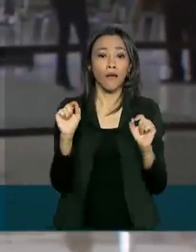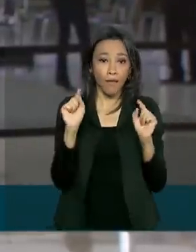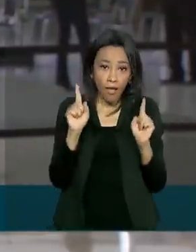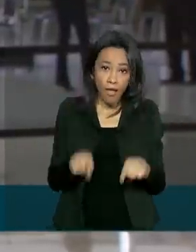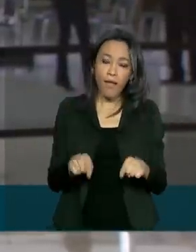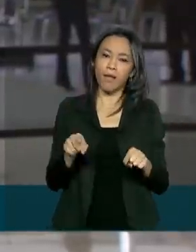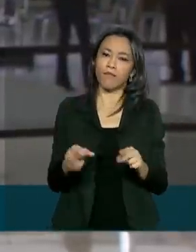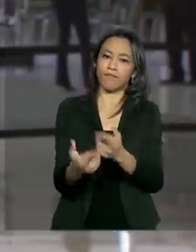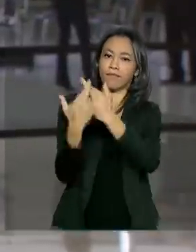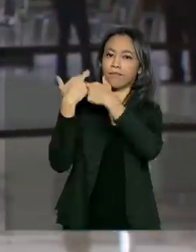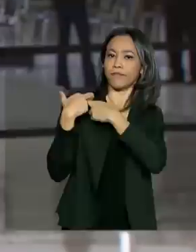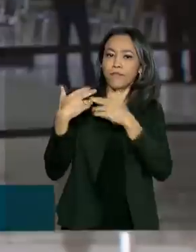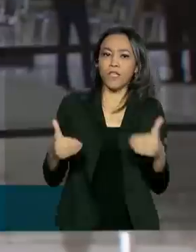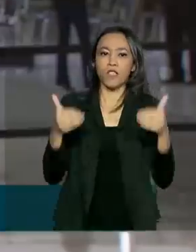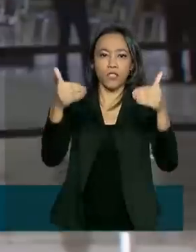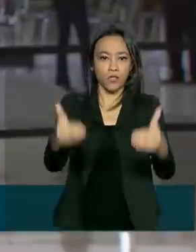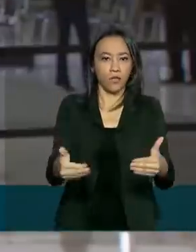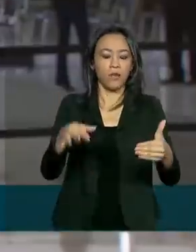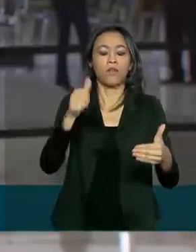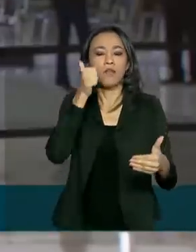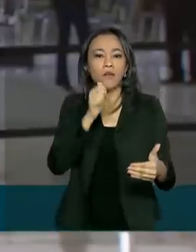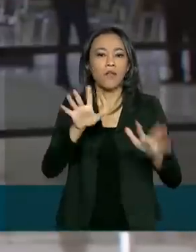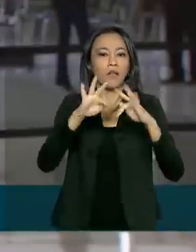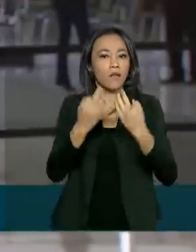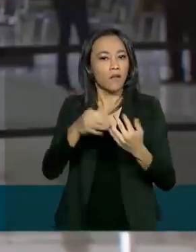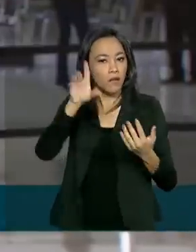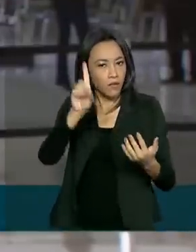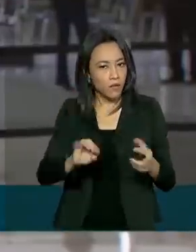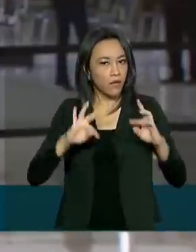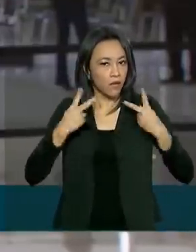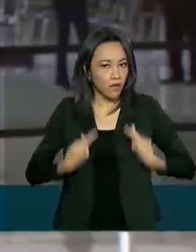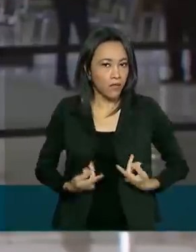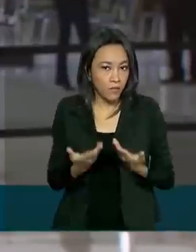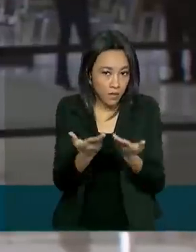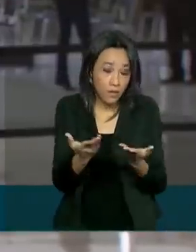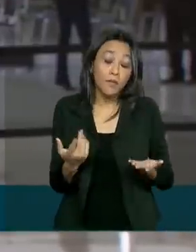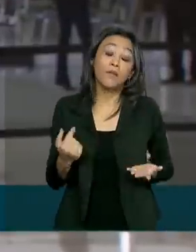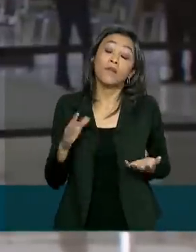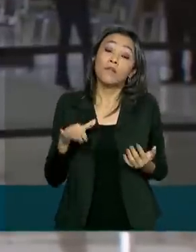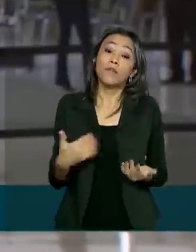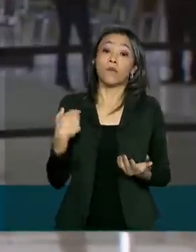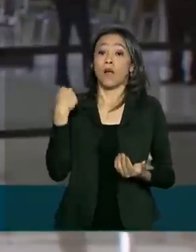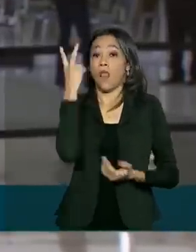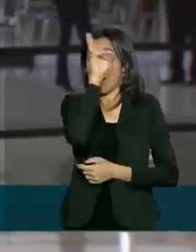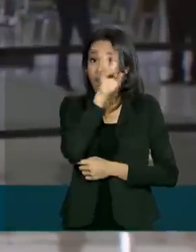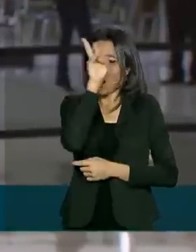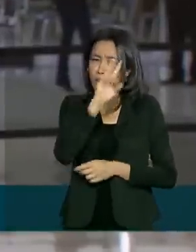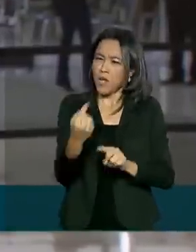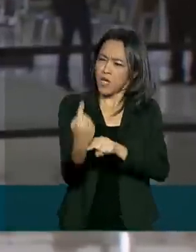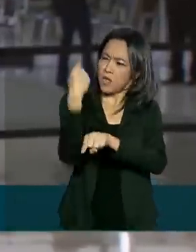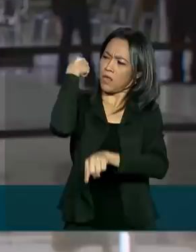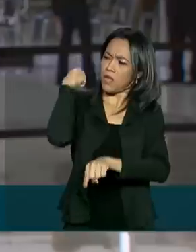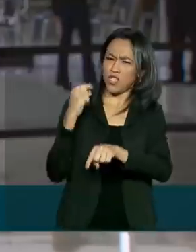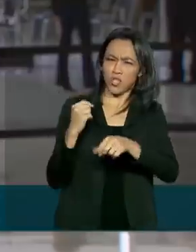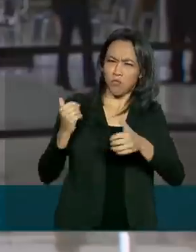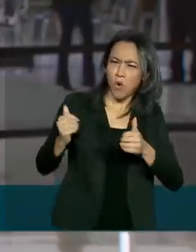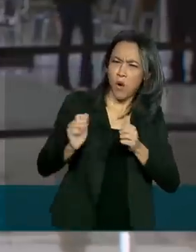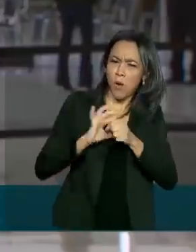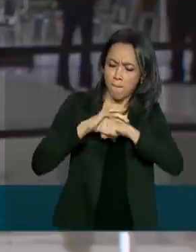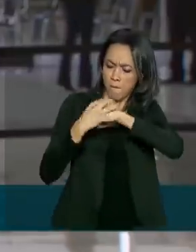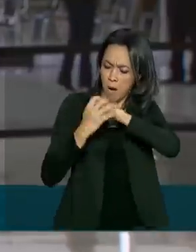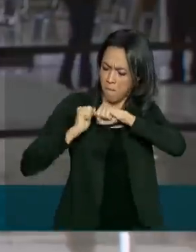pelo Ministério da Mulher, da Família e dos Direitos Humanos. E aí, gente lembra, né, que desde o início da pandemia do novo